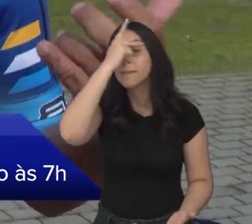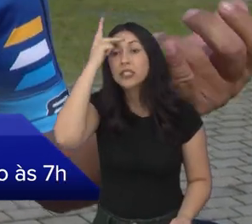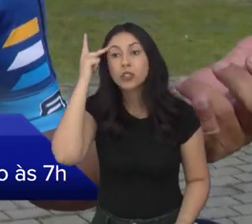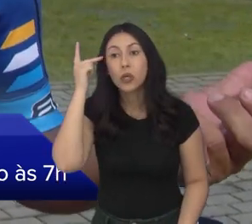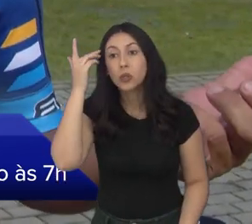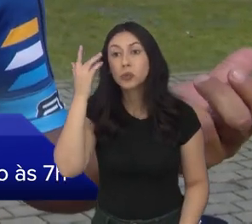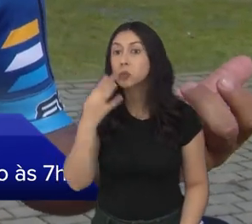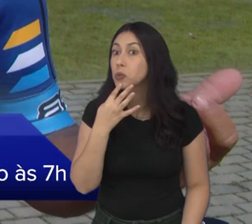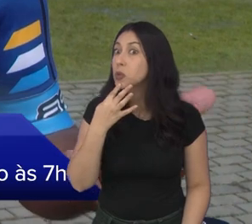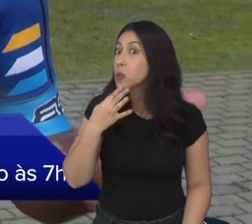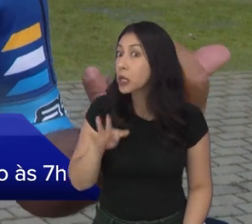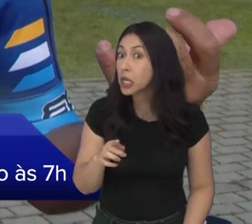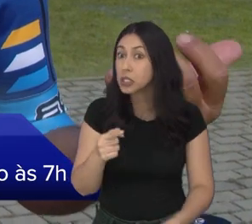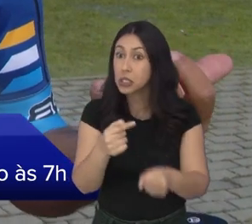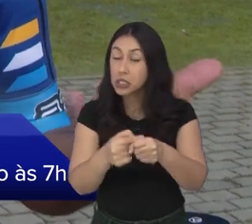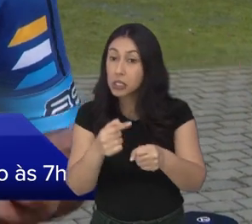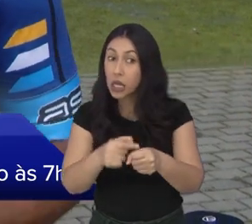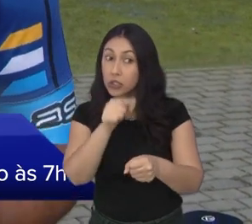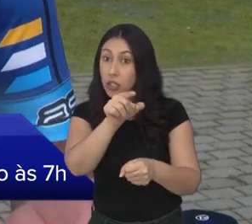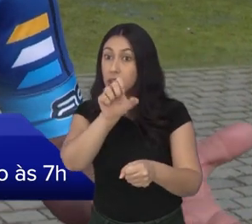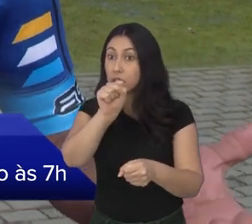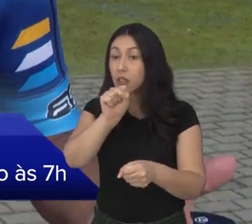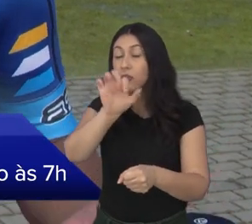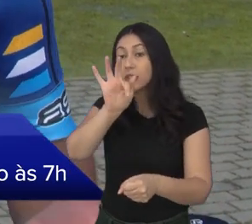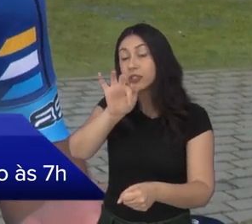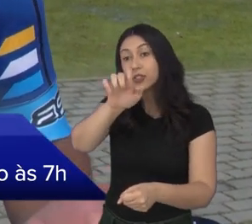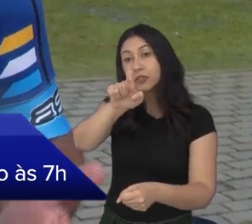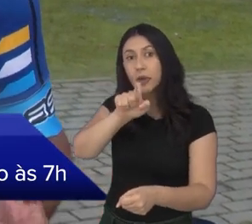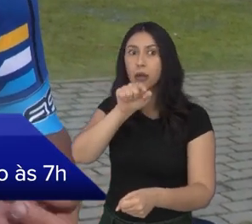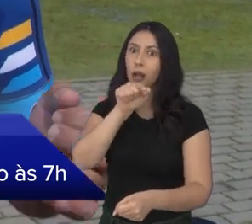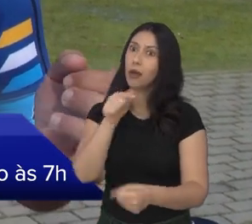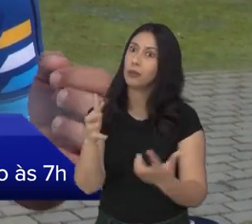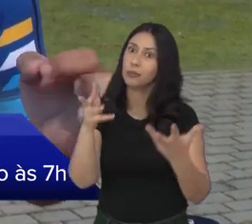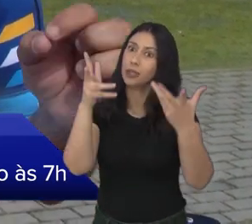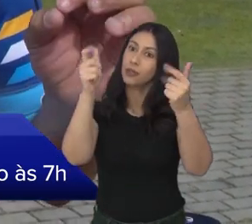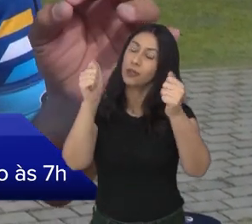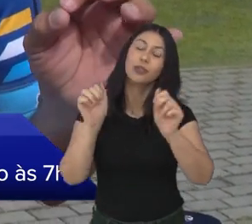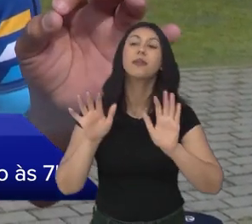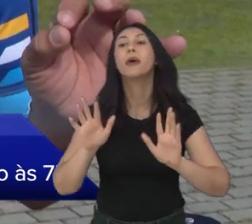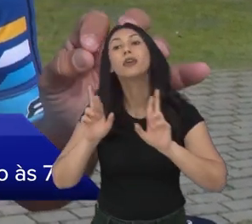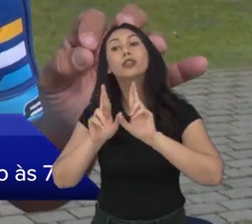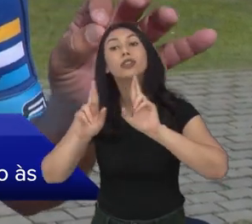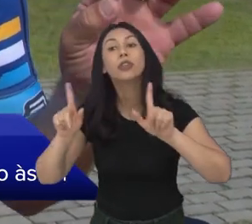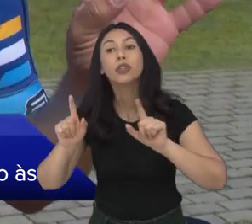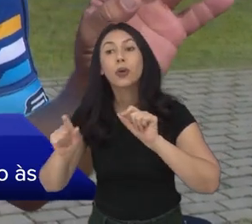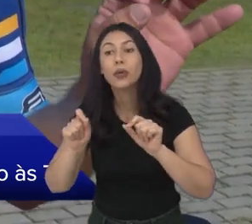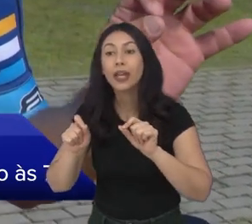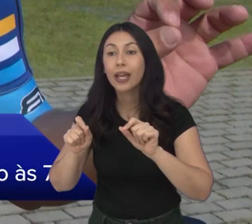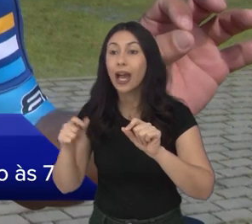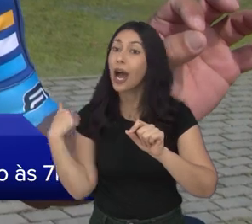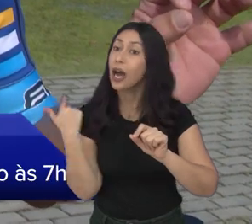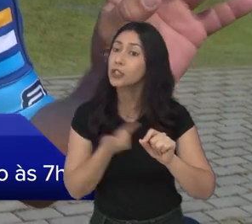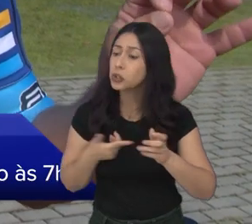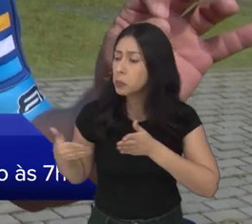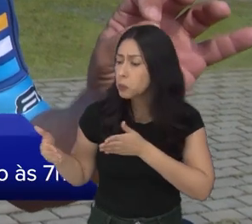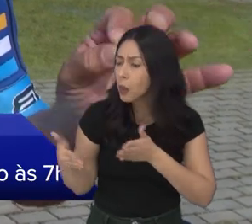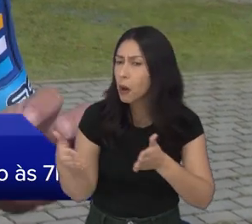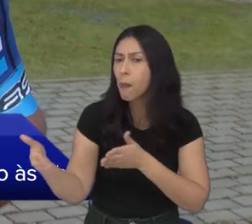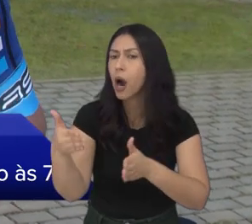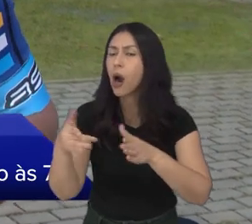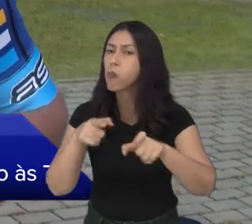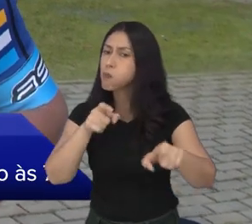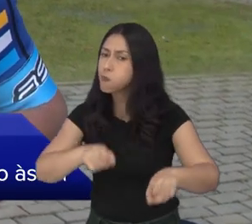muita gente não conhece o nosso distrito de São Francisco Xavier, que é maravilhoso, né? E o diferencial é a gente vai pela estrada rural.